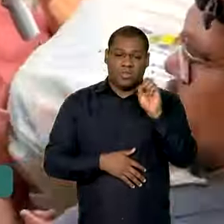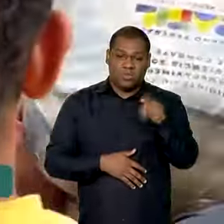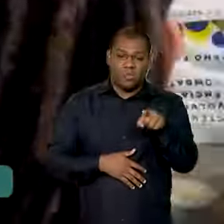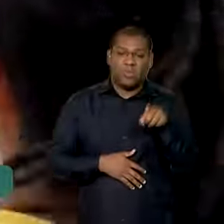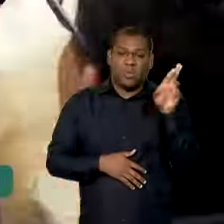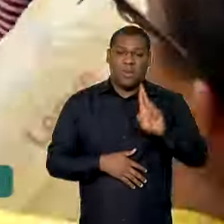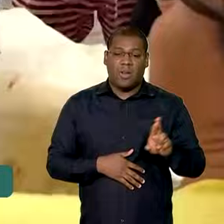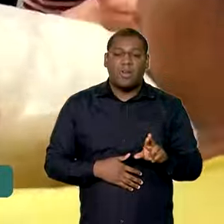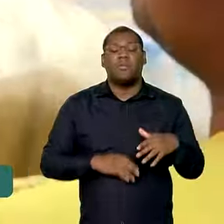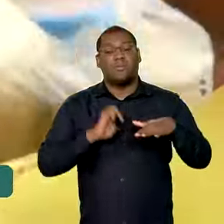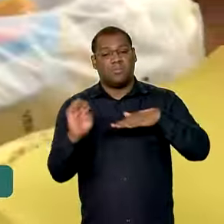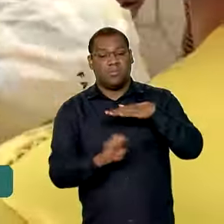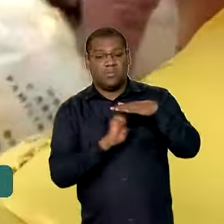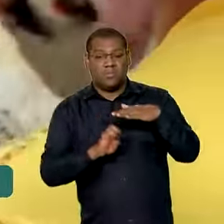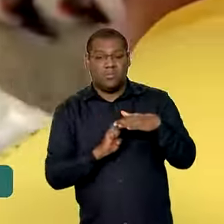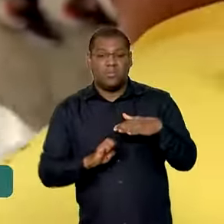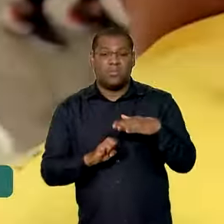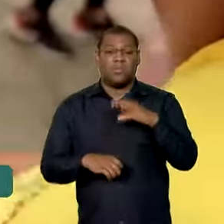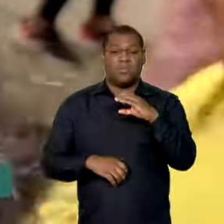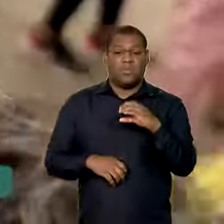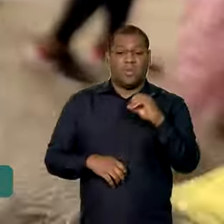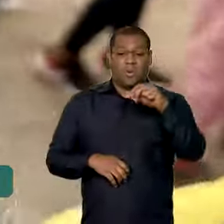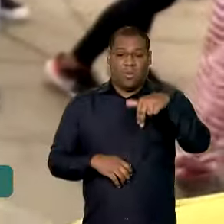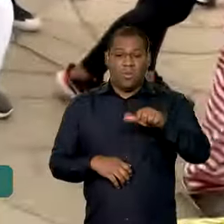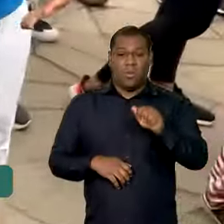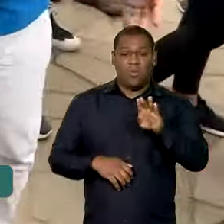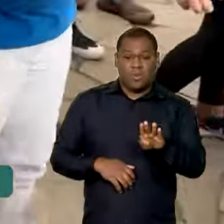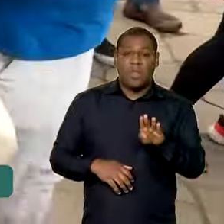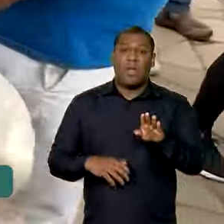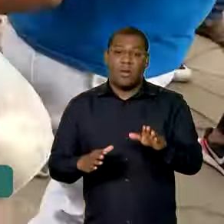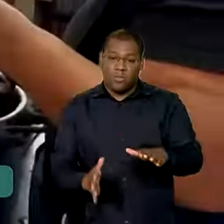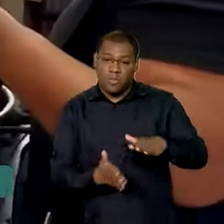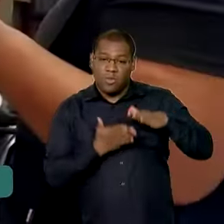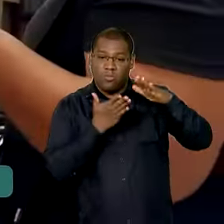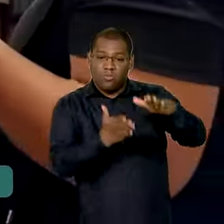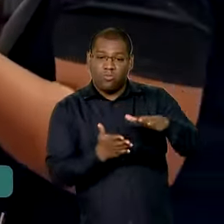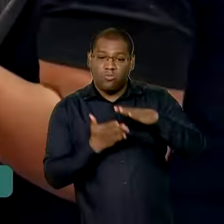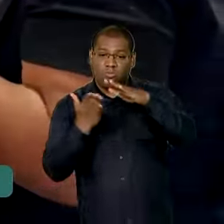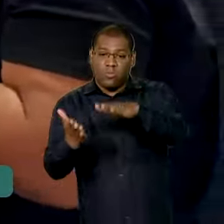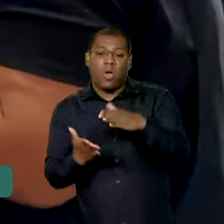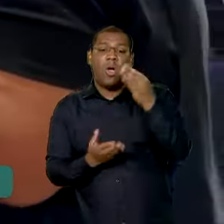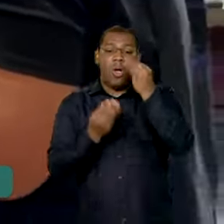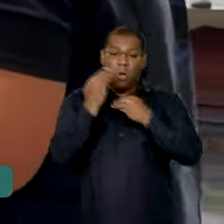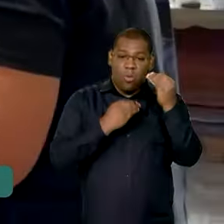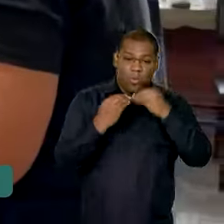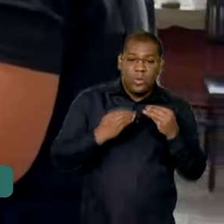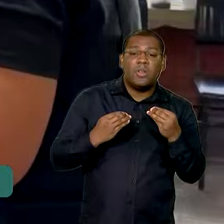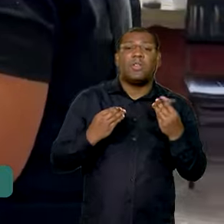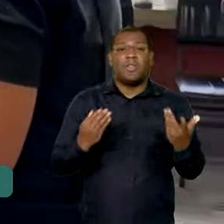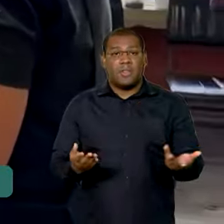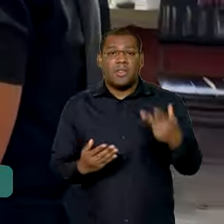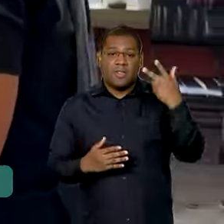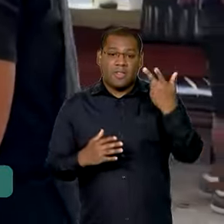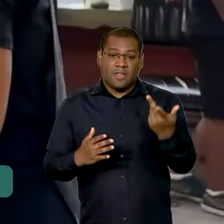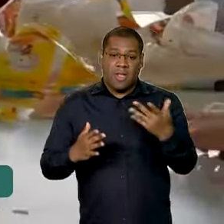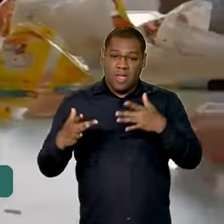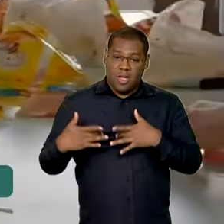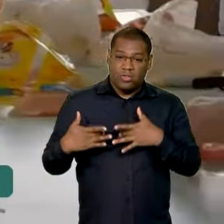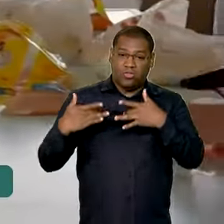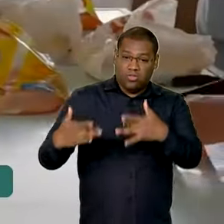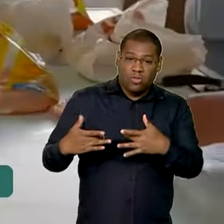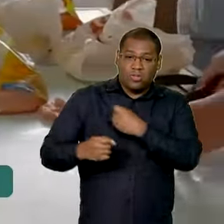Conab, começou a distribuição das primeiras cestas de alimentos a cozinhas que estão preparando refeições para as famílias